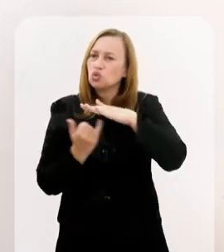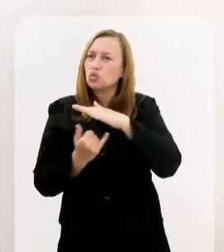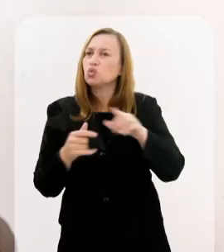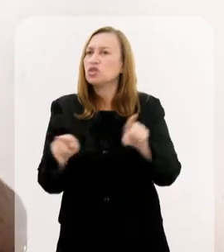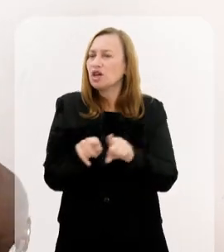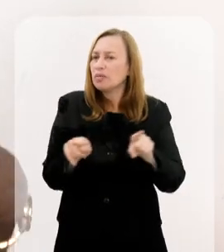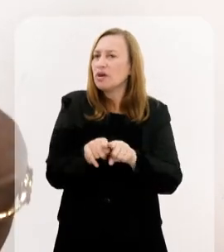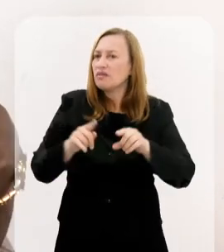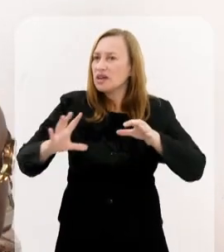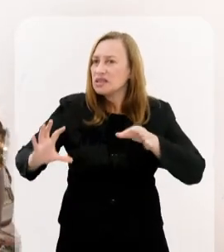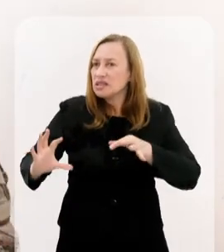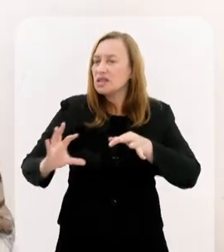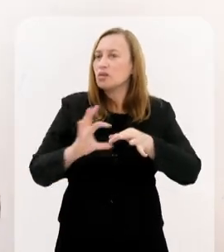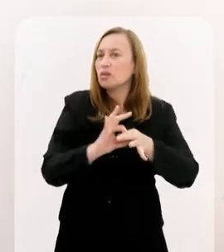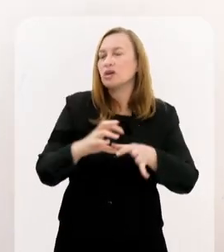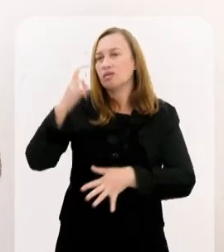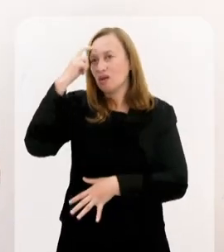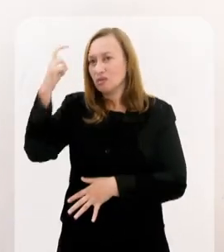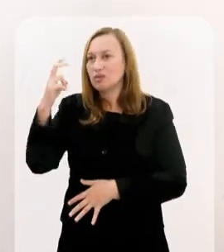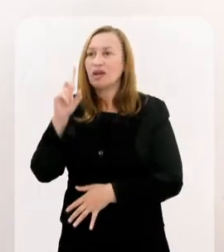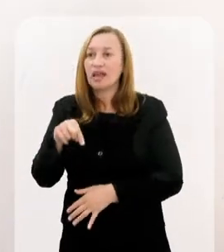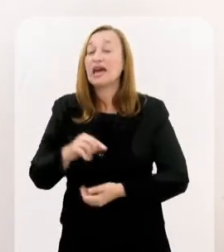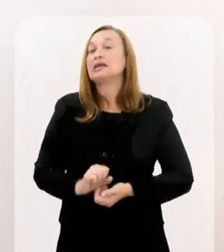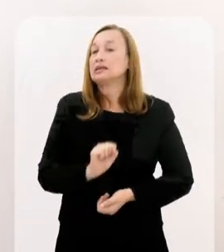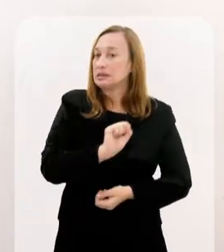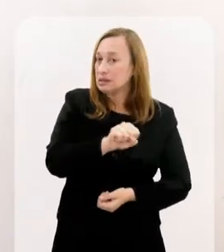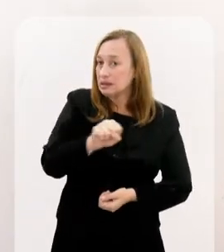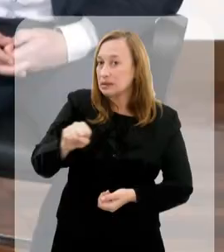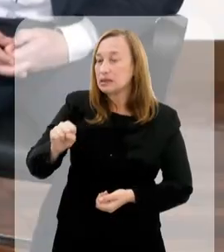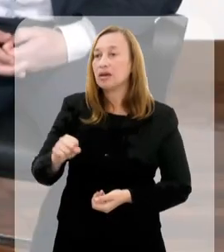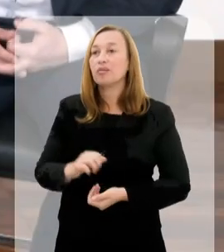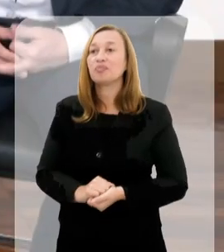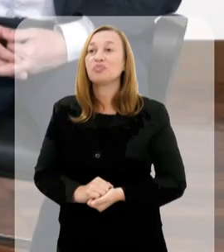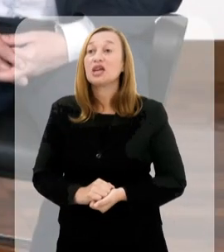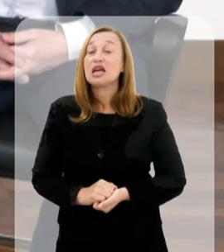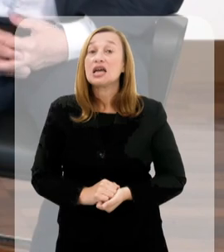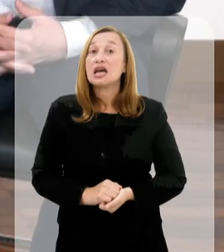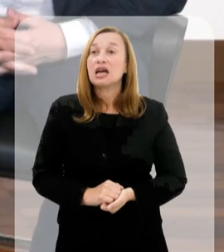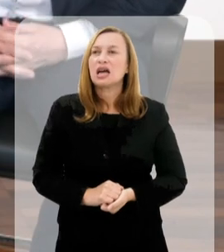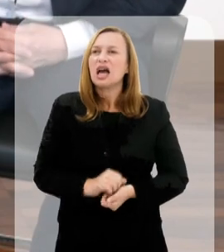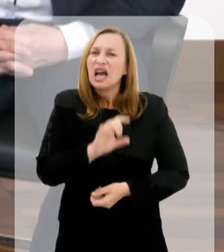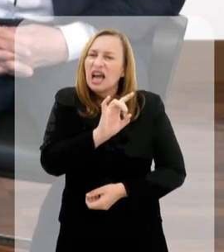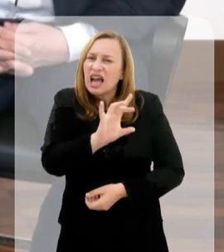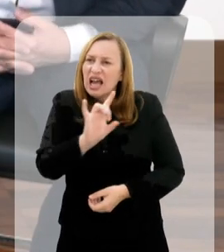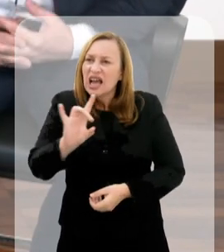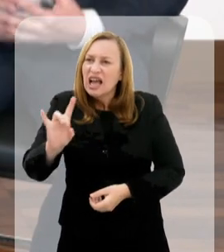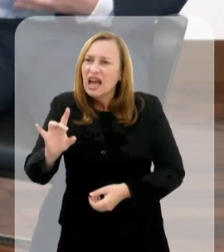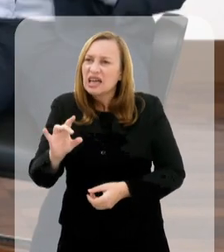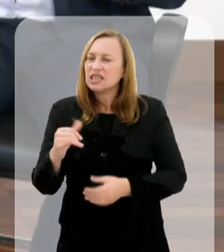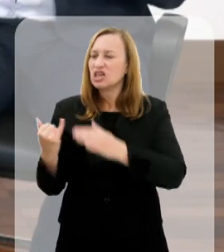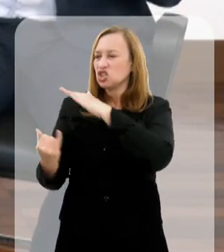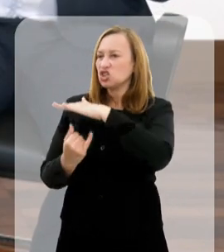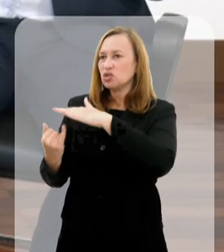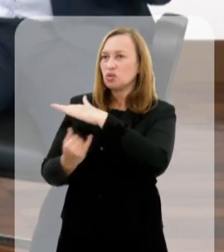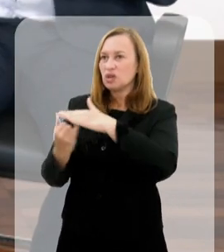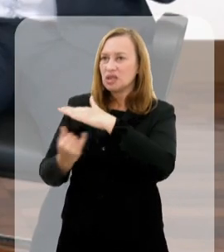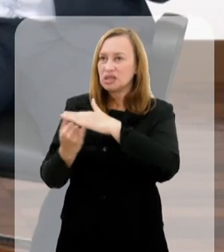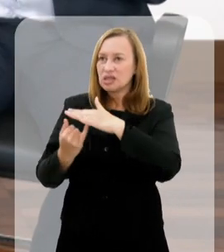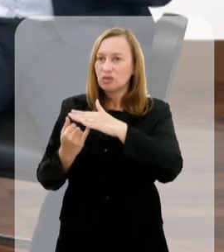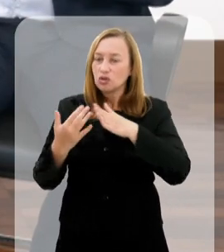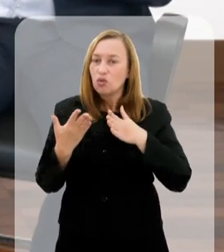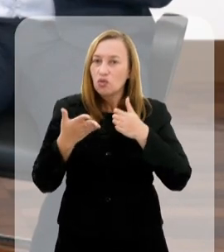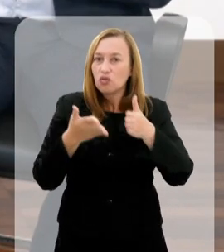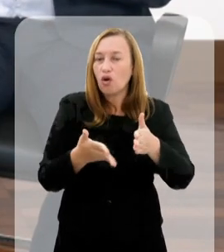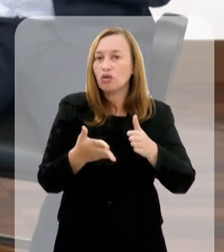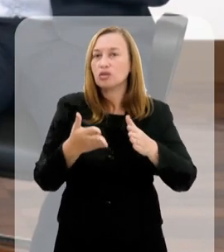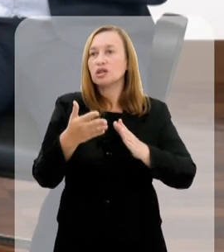Mas aí eu acho que o instituto também vai poder se envolver muito com cultura, né? Sim, a gente, assim, cada unidade tem